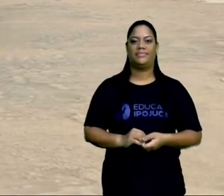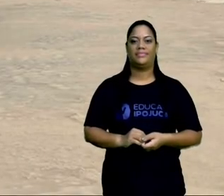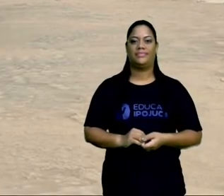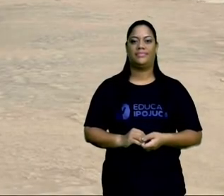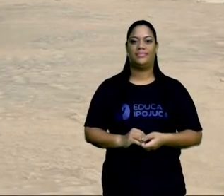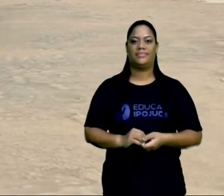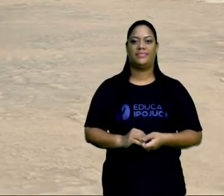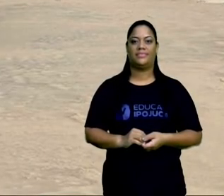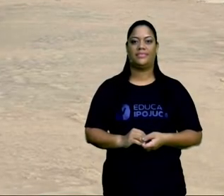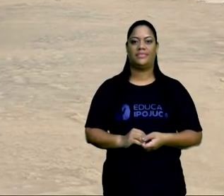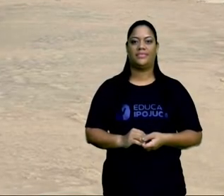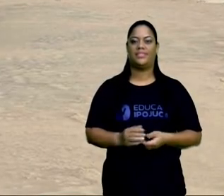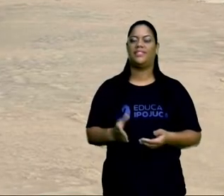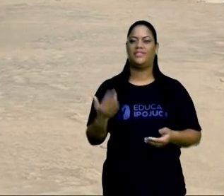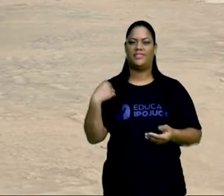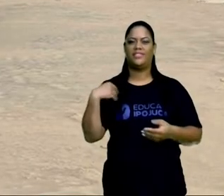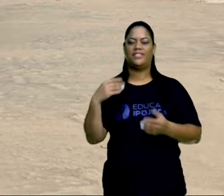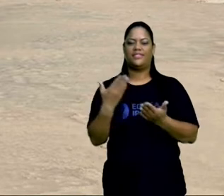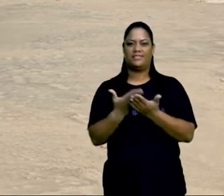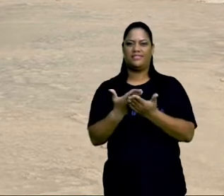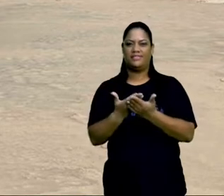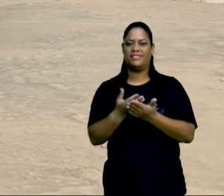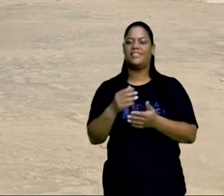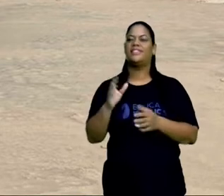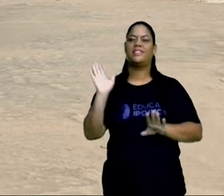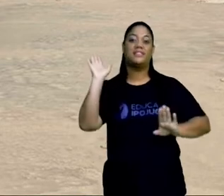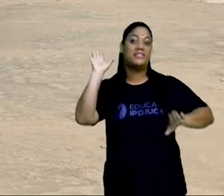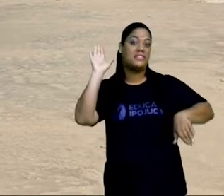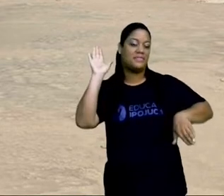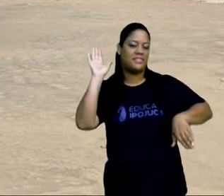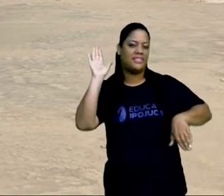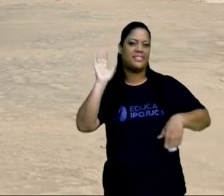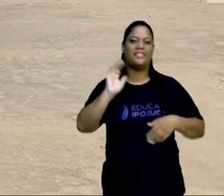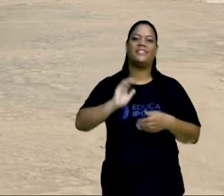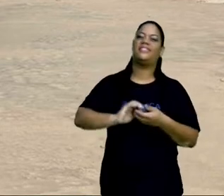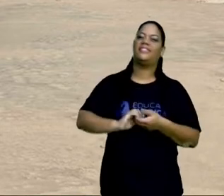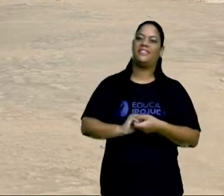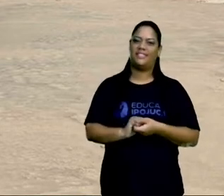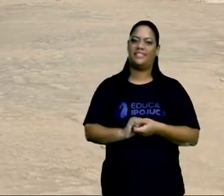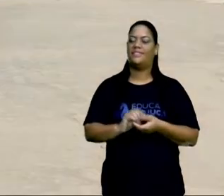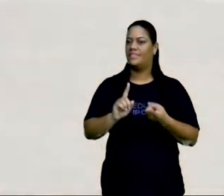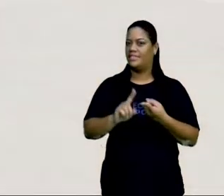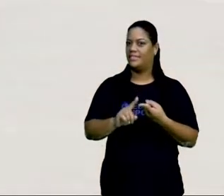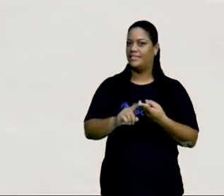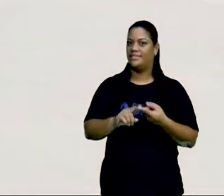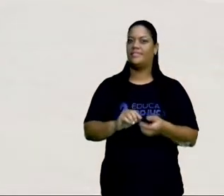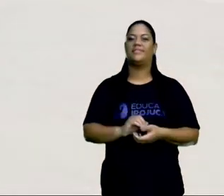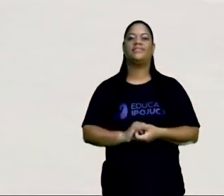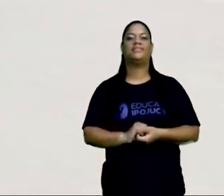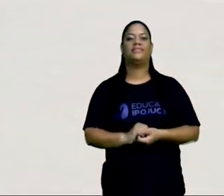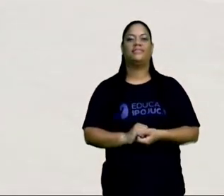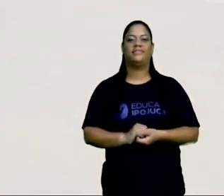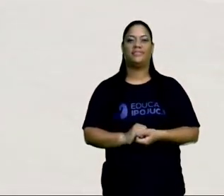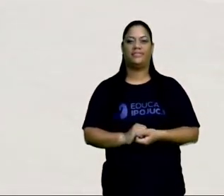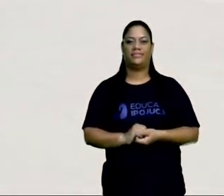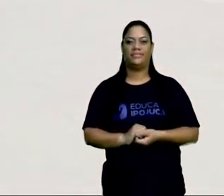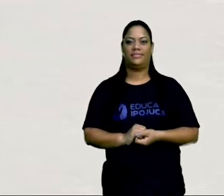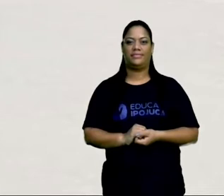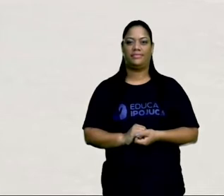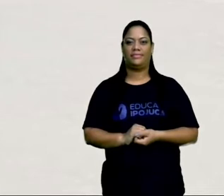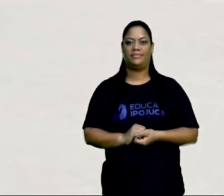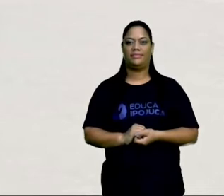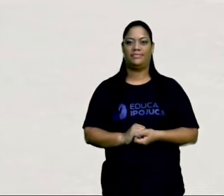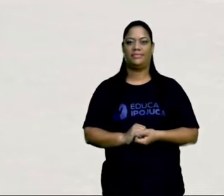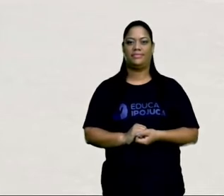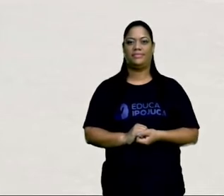a gente veio aqui para a Serrambia, aproveitar um pouquinho da praia, né? E aí, um especialzinho, colocar aqui nosso